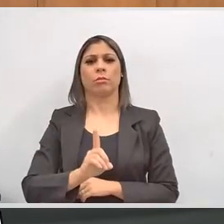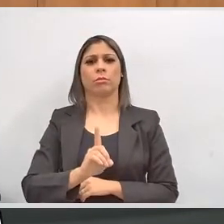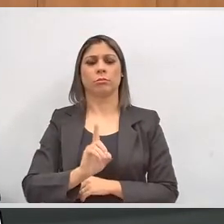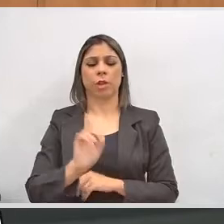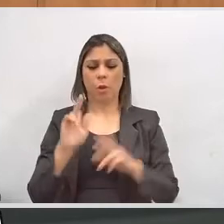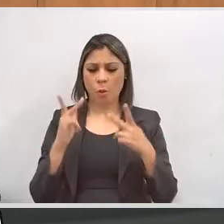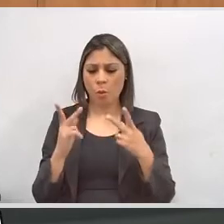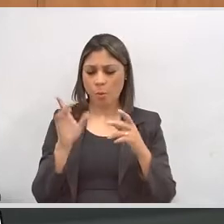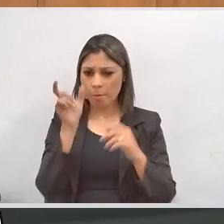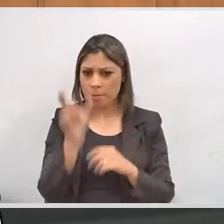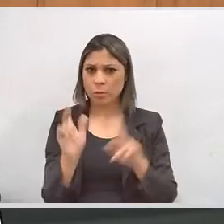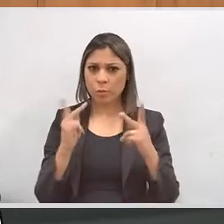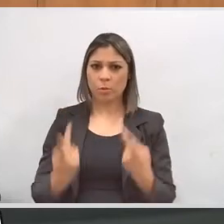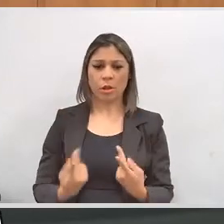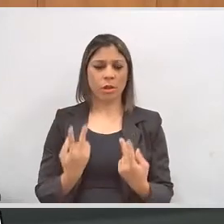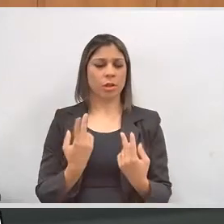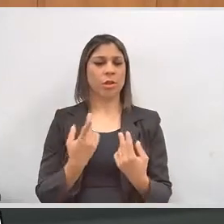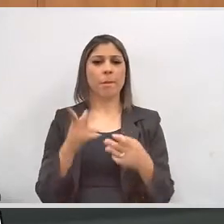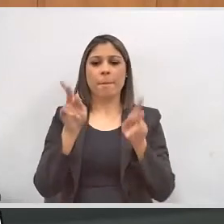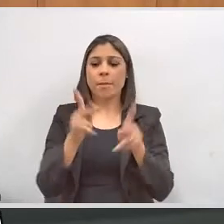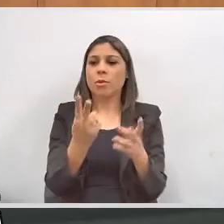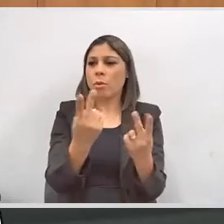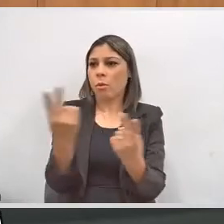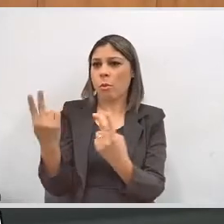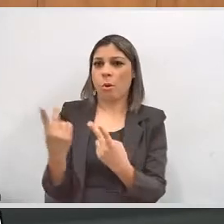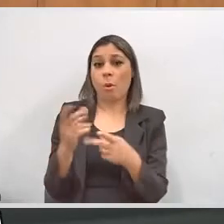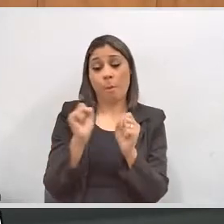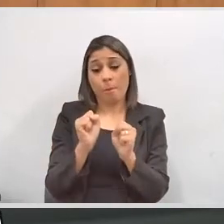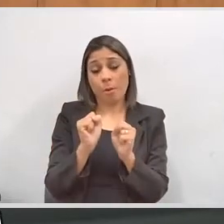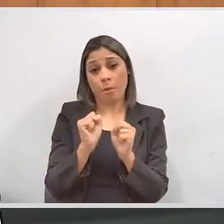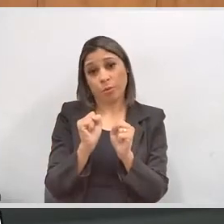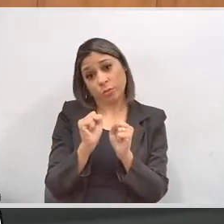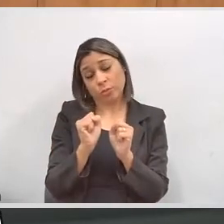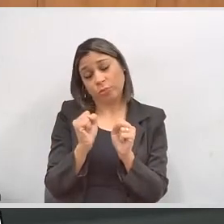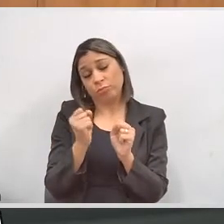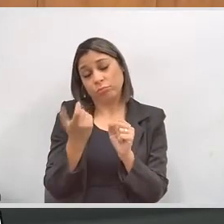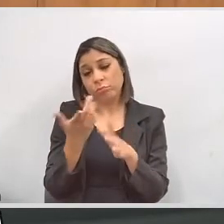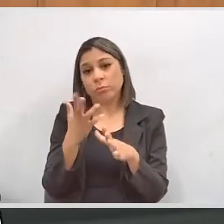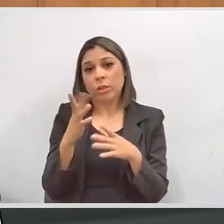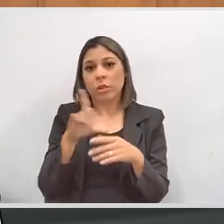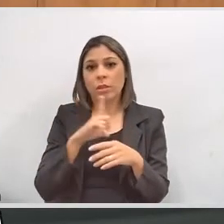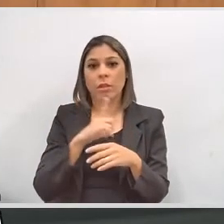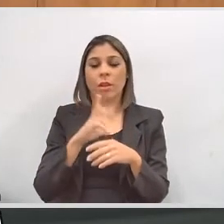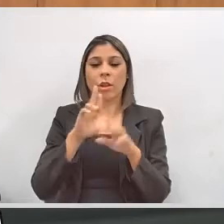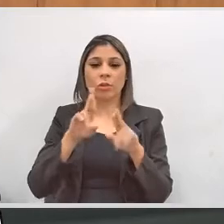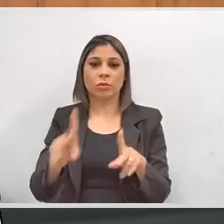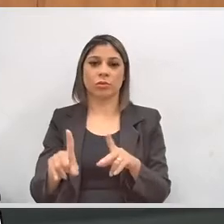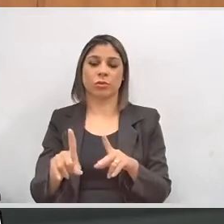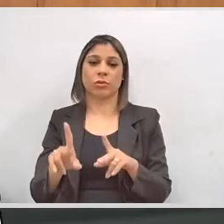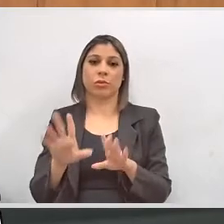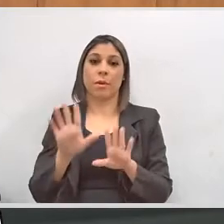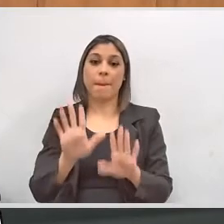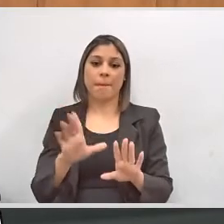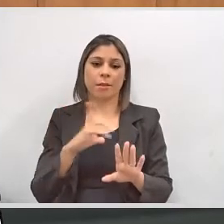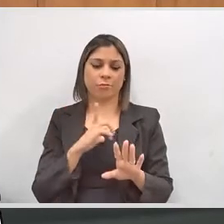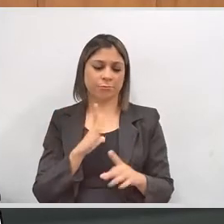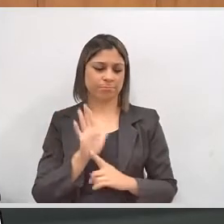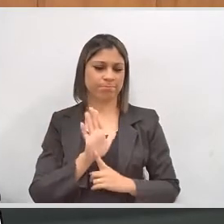é um ser humano, é gente, como a gente. Pode ter seu déficit, mas ele também tem seus